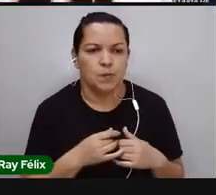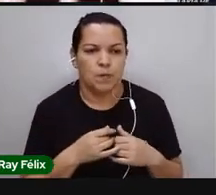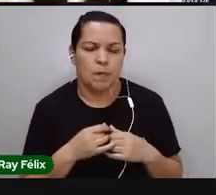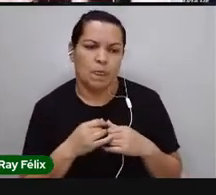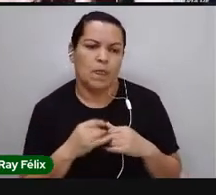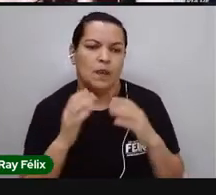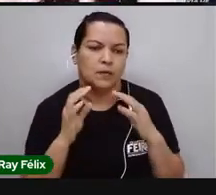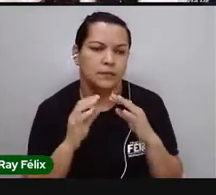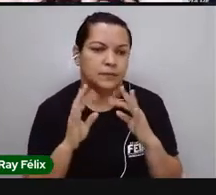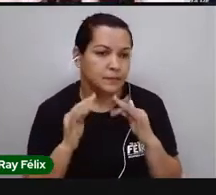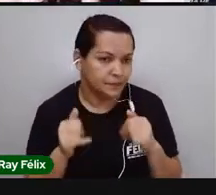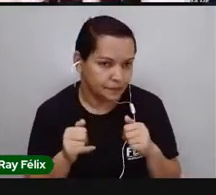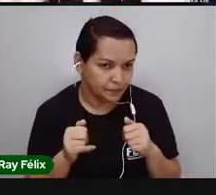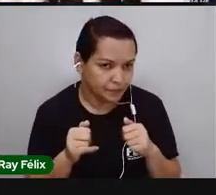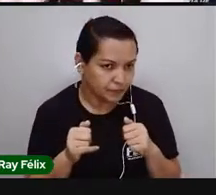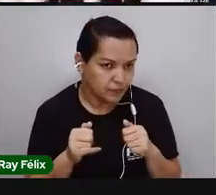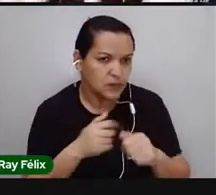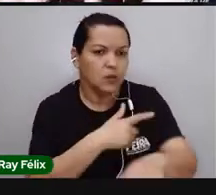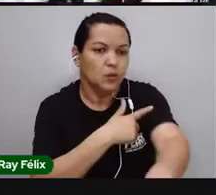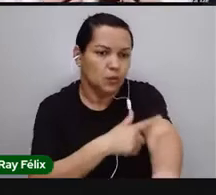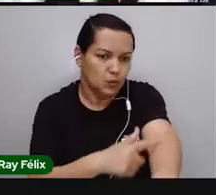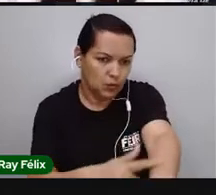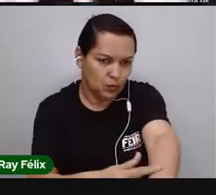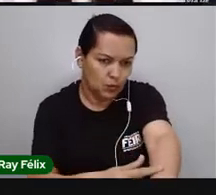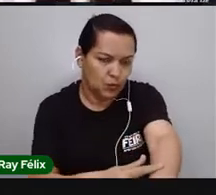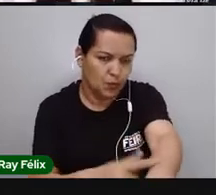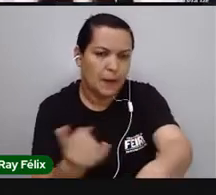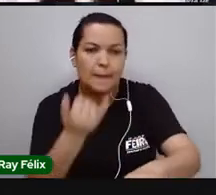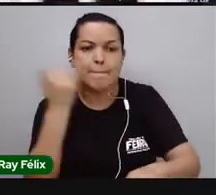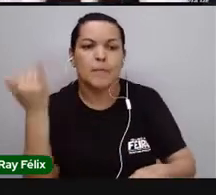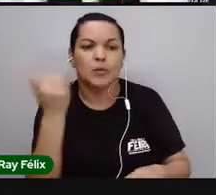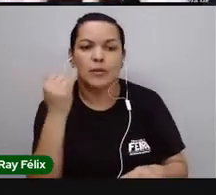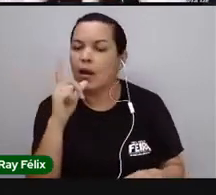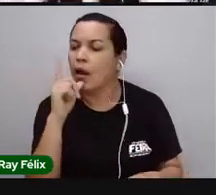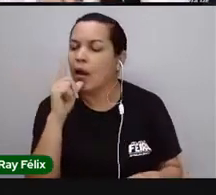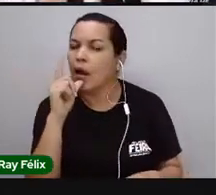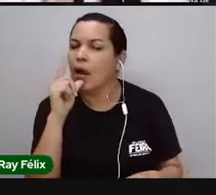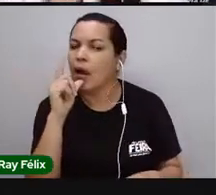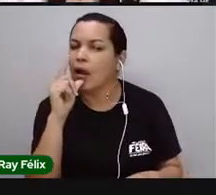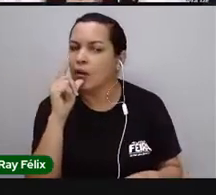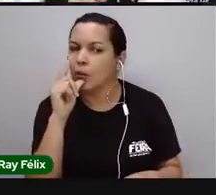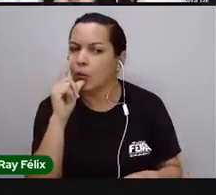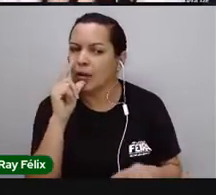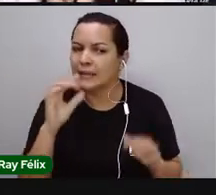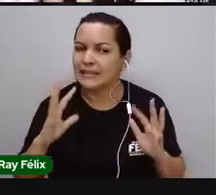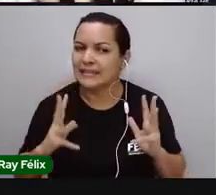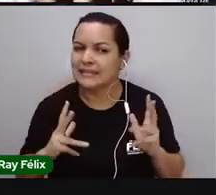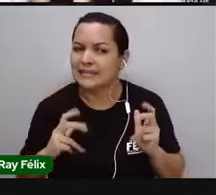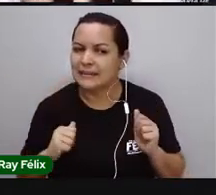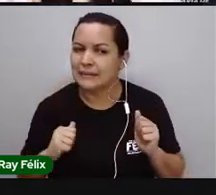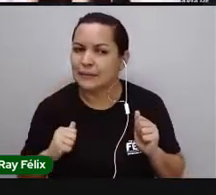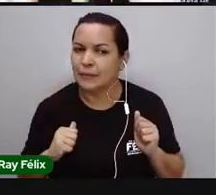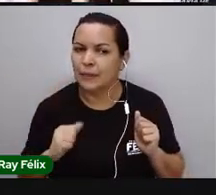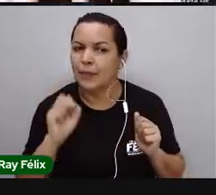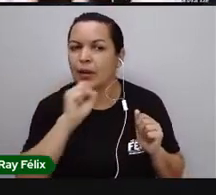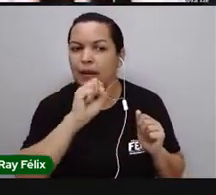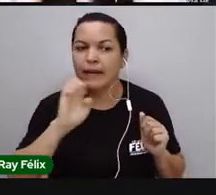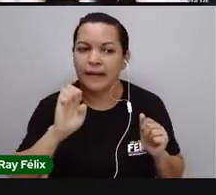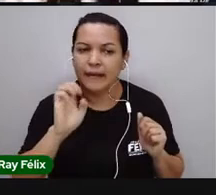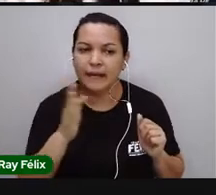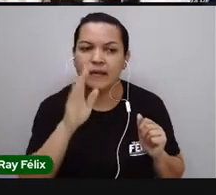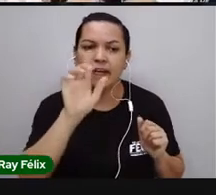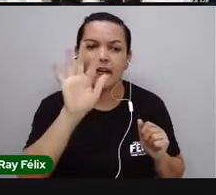hábito, que também é essencial, beber água filtrada. Pró, por que você tá chamando a atenção nessa água filtrada?